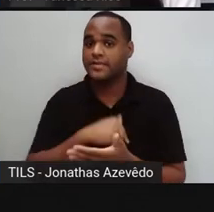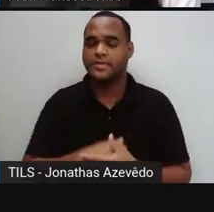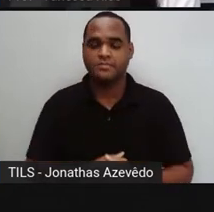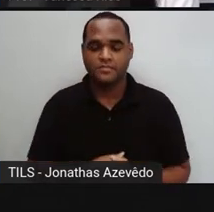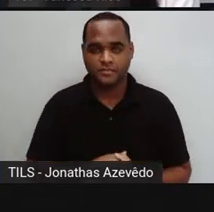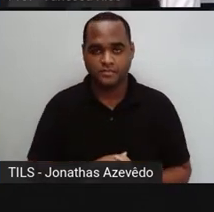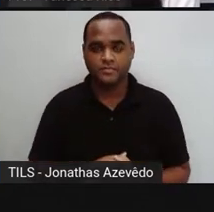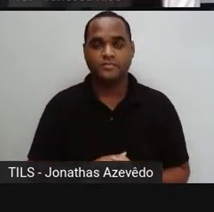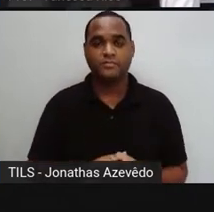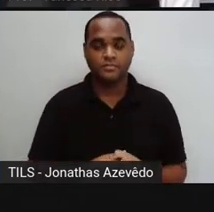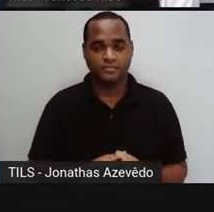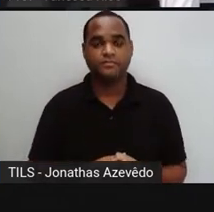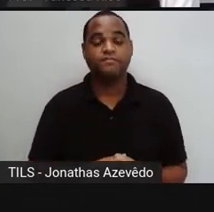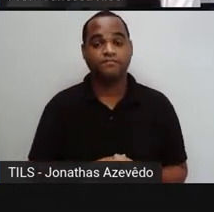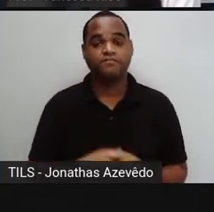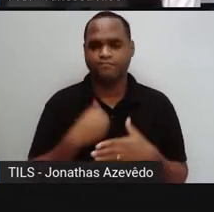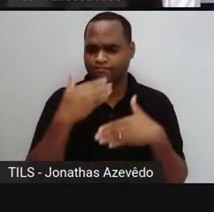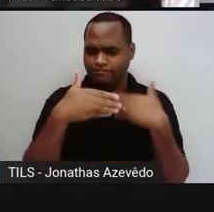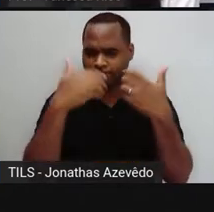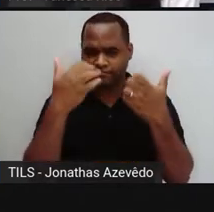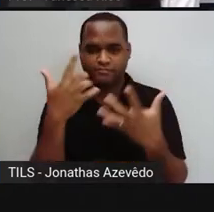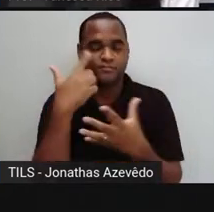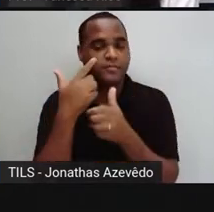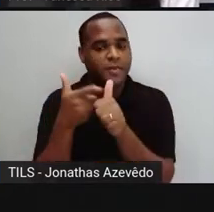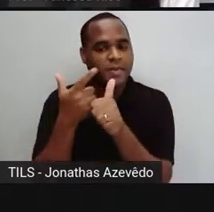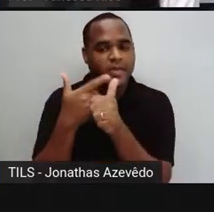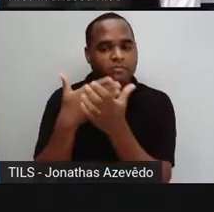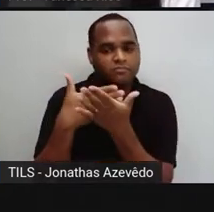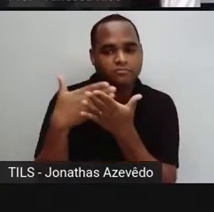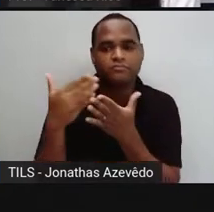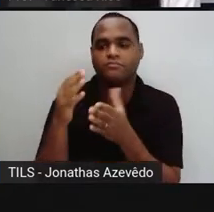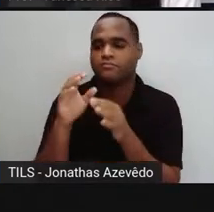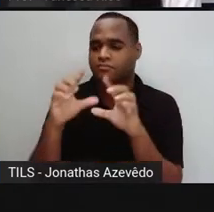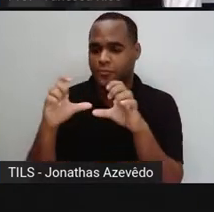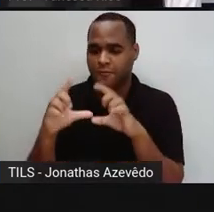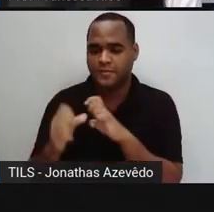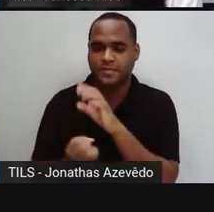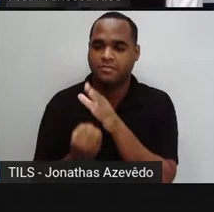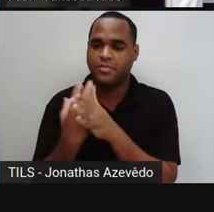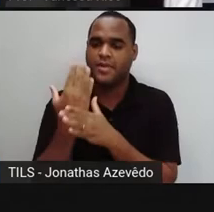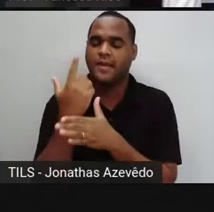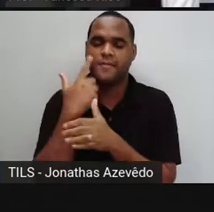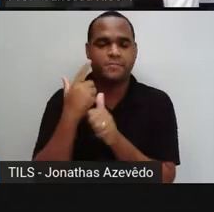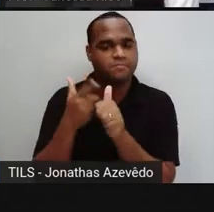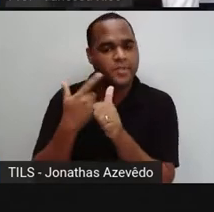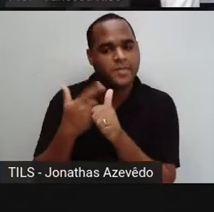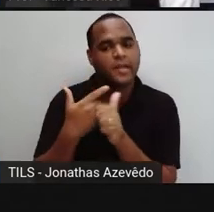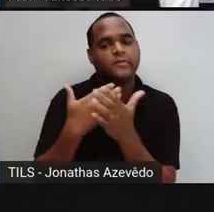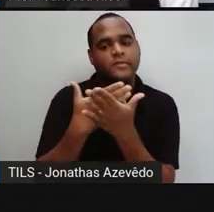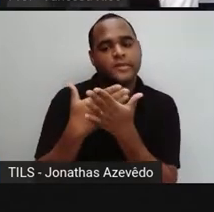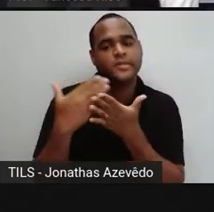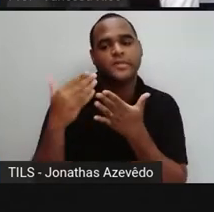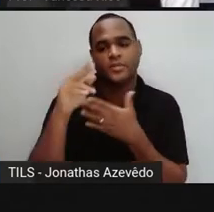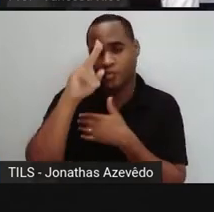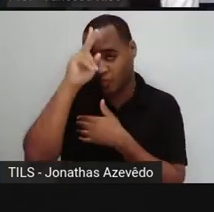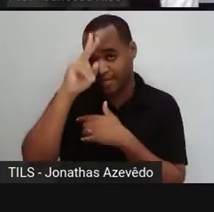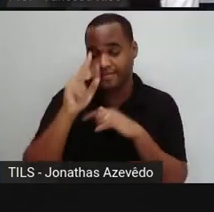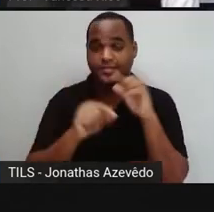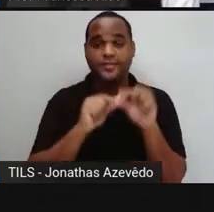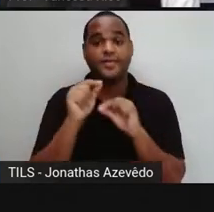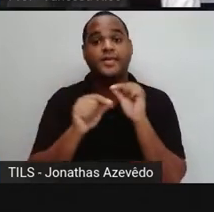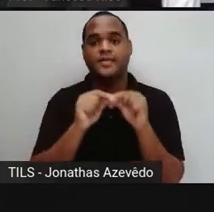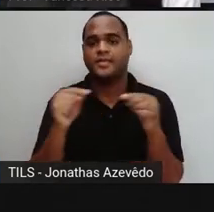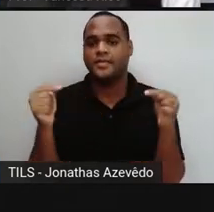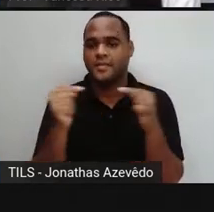E aí, os primeiros indícios da produção da fotografia começam, então, a aparecer na história. Isso aí, quanto,